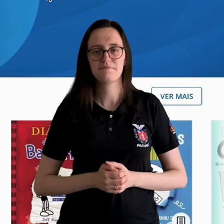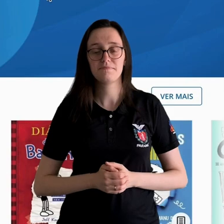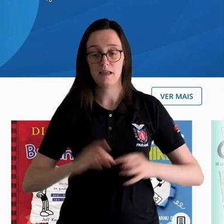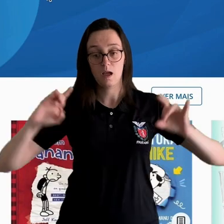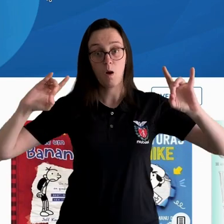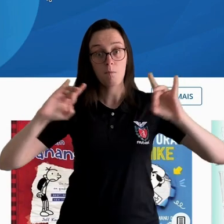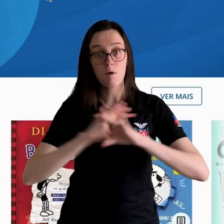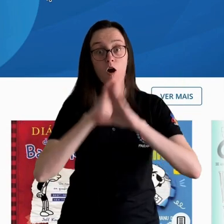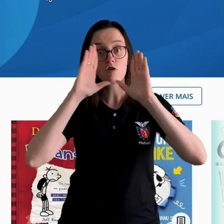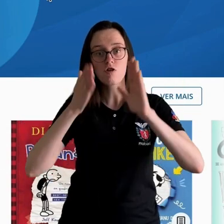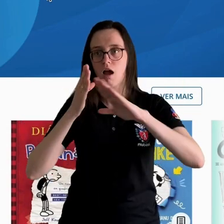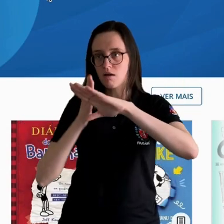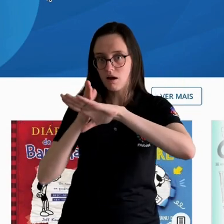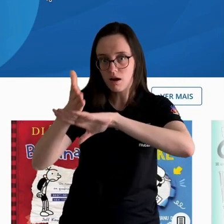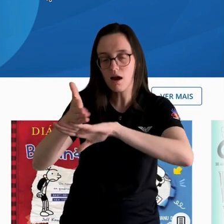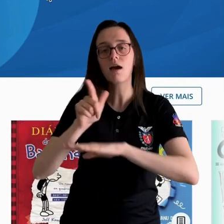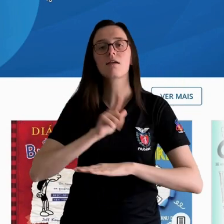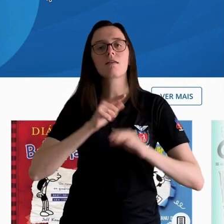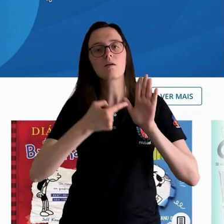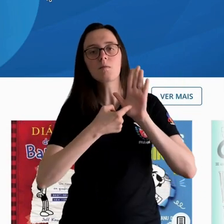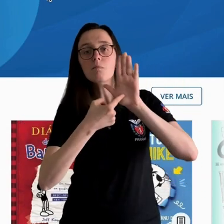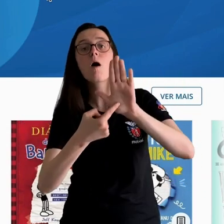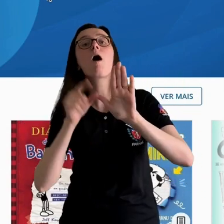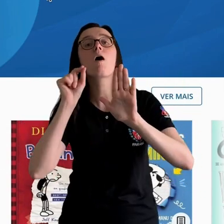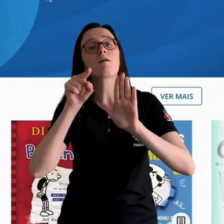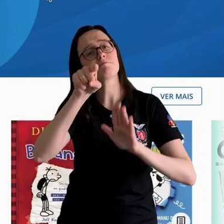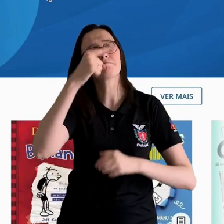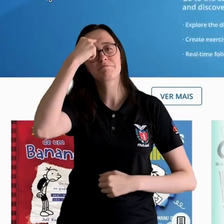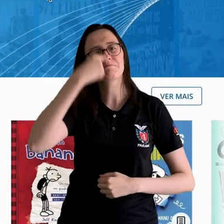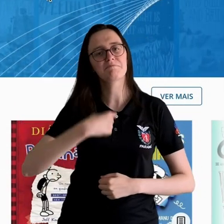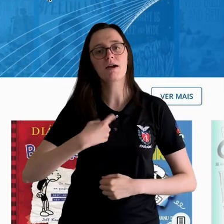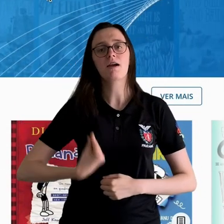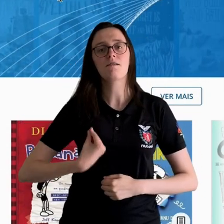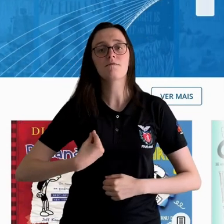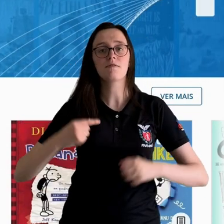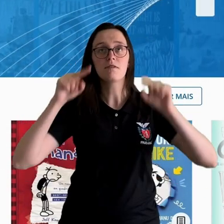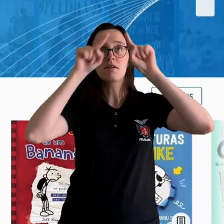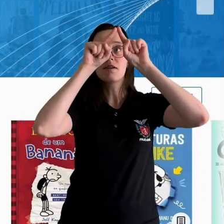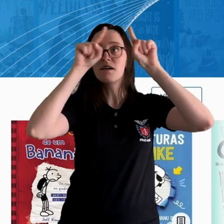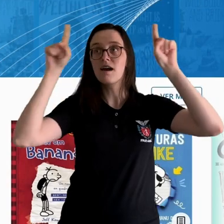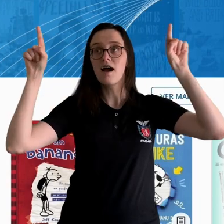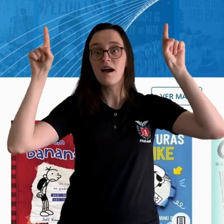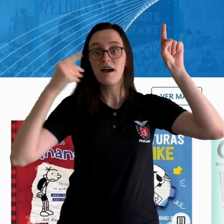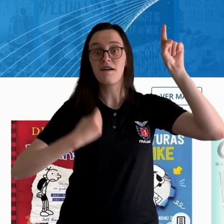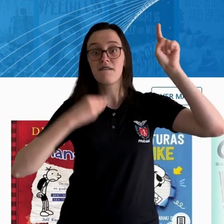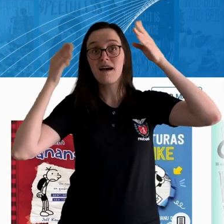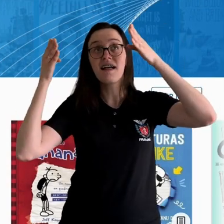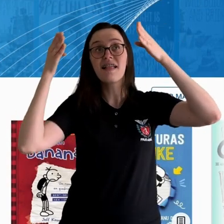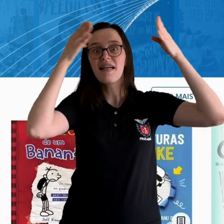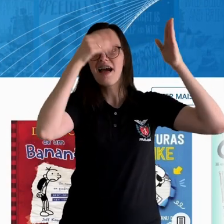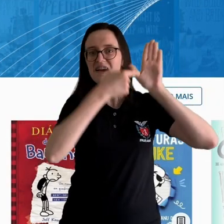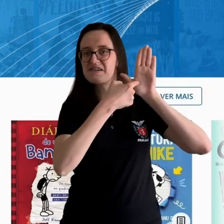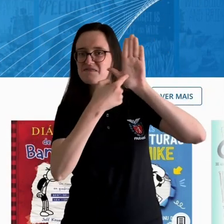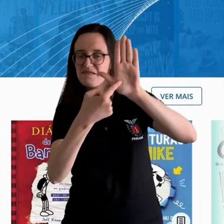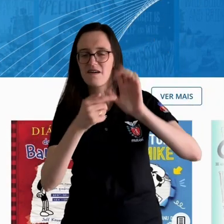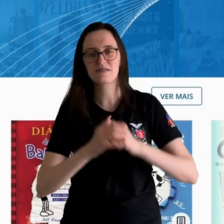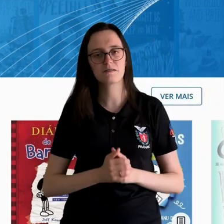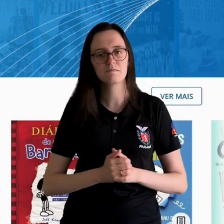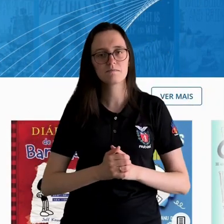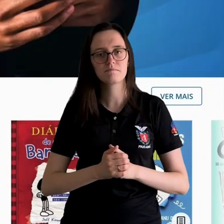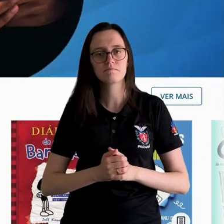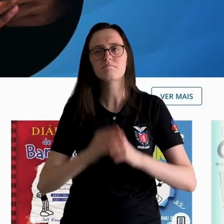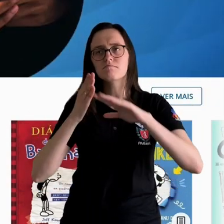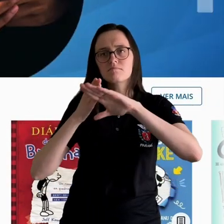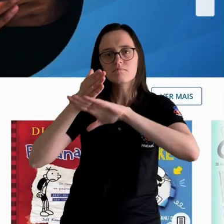Após realizar o login, aparecerá o seu perfil na parte superior direita. Para acessar os